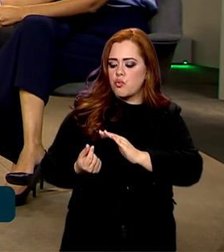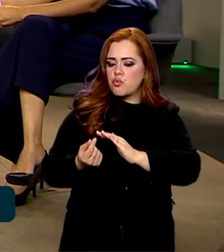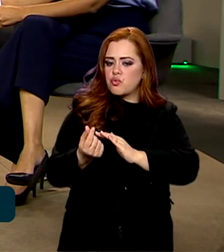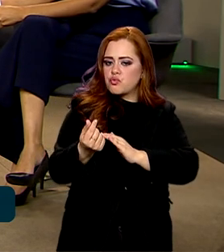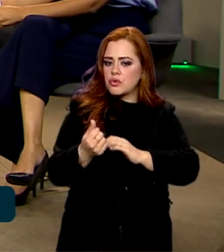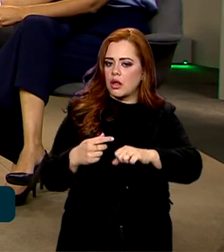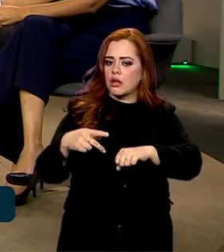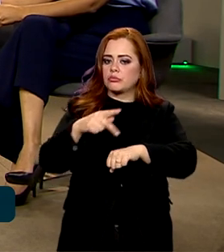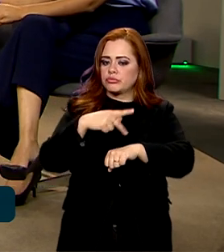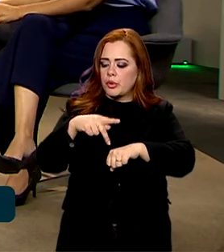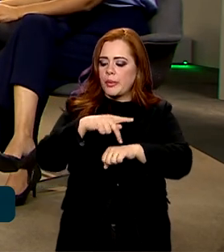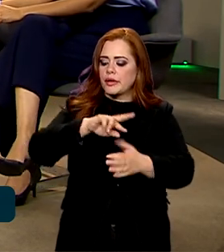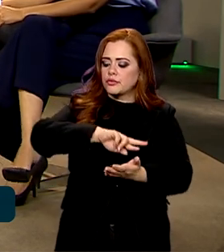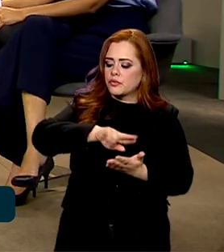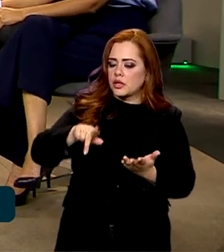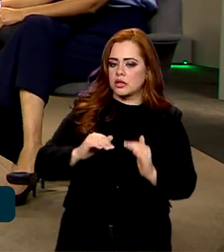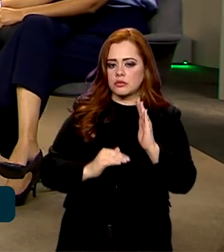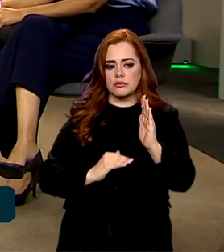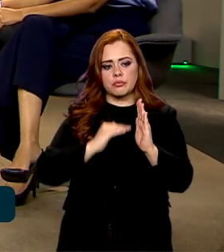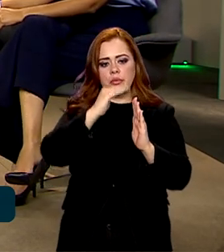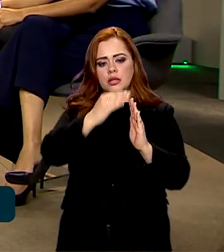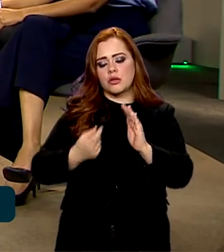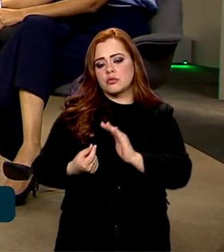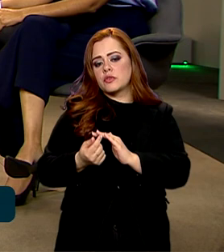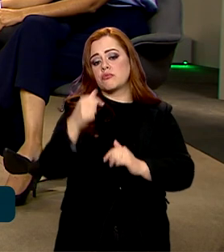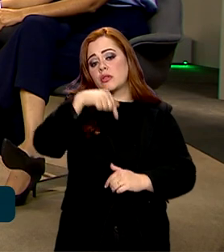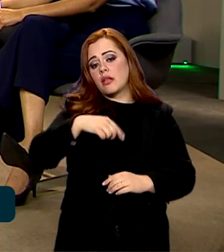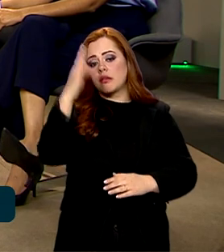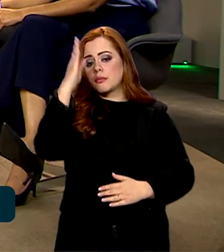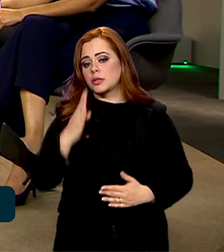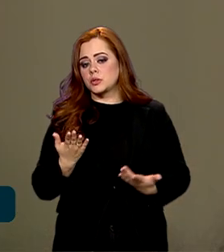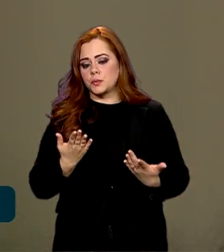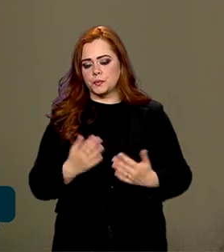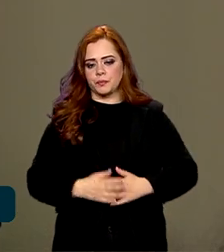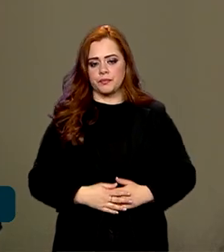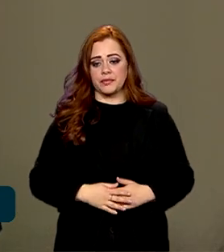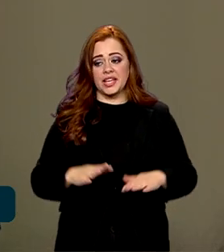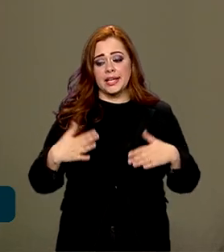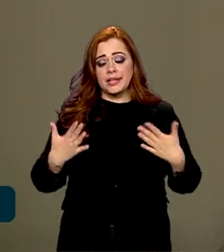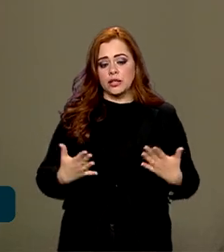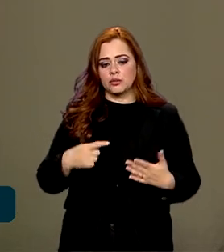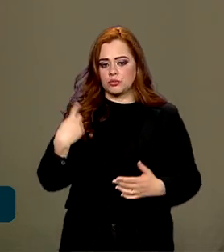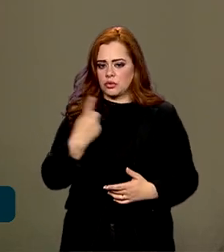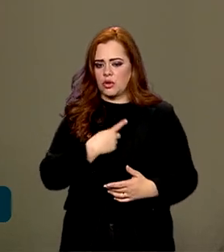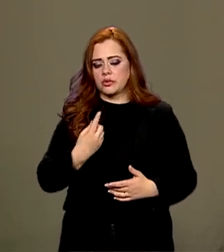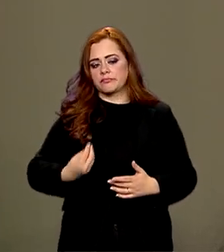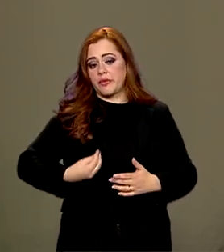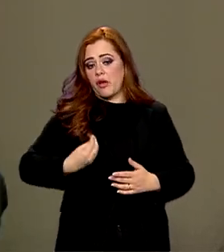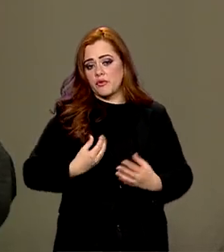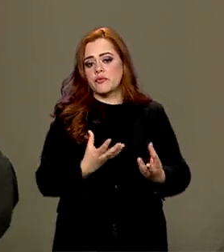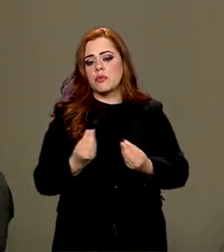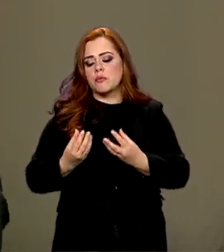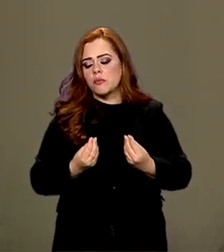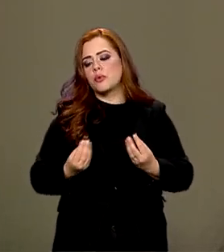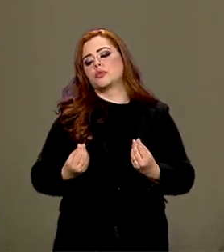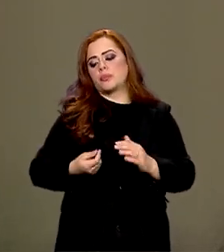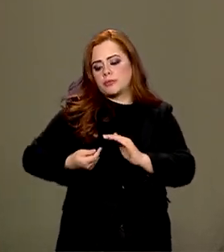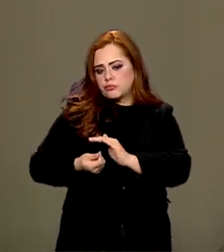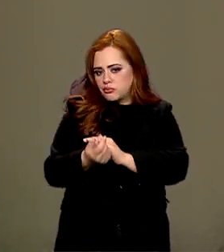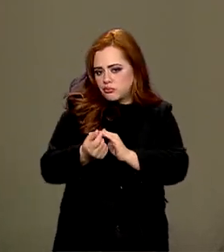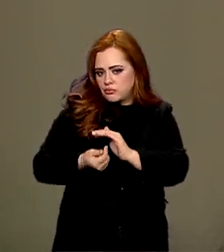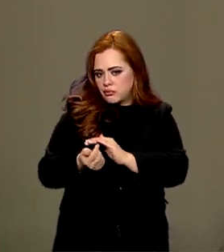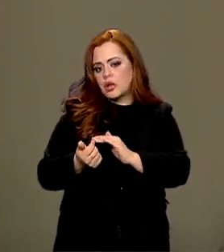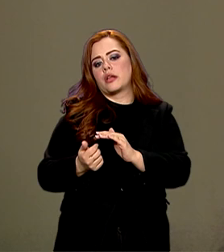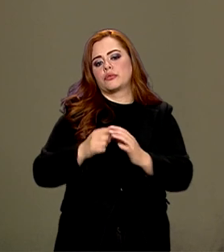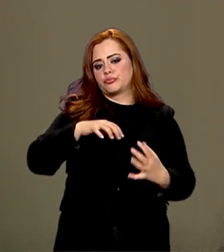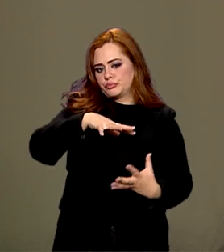aumentar os investimentos estrangeiros aqui no Brasil. Olha, a gente convive muito com os investidores estrangeiros, até por uma questão de trabalho nosso,